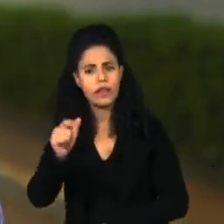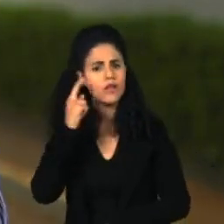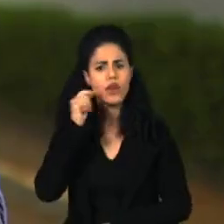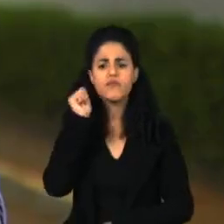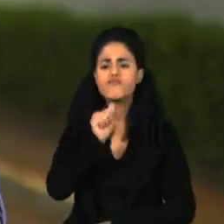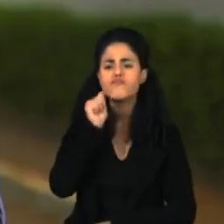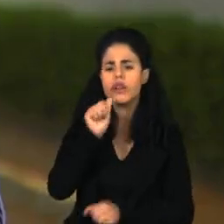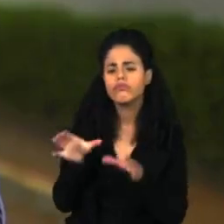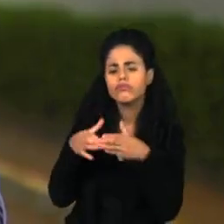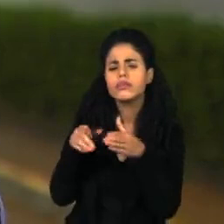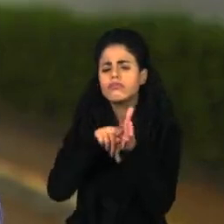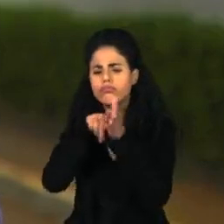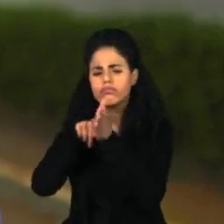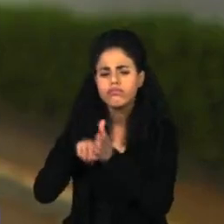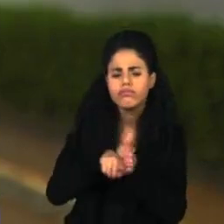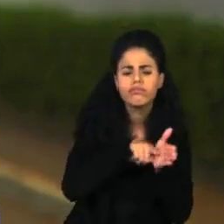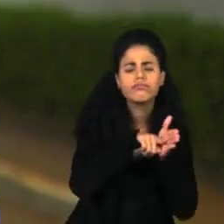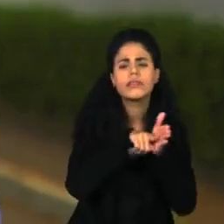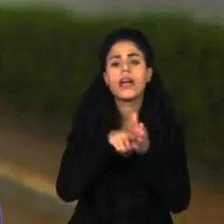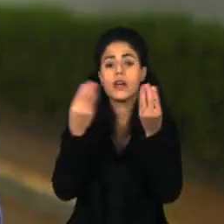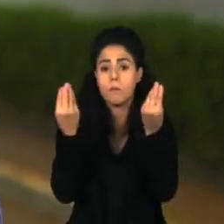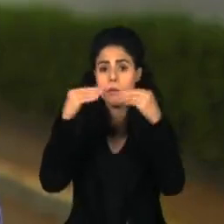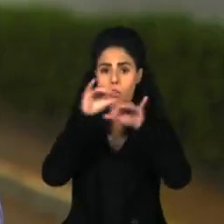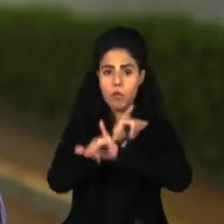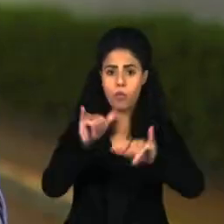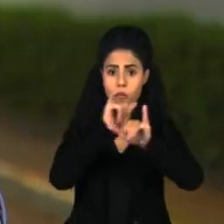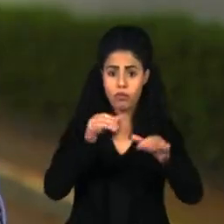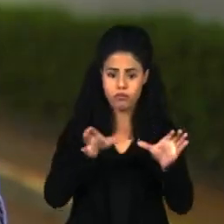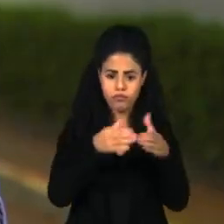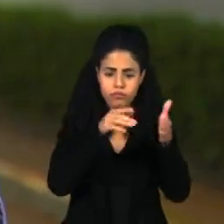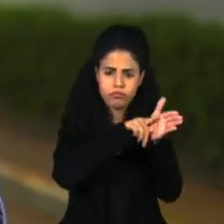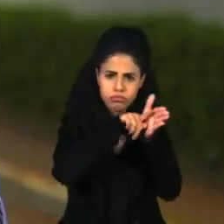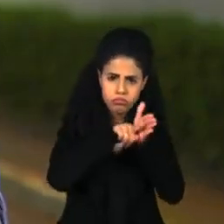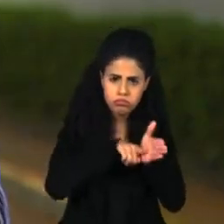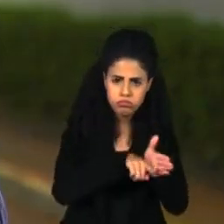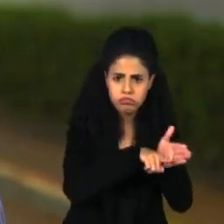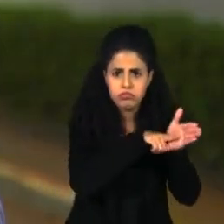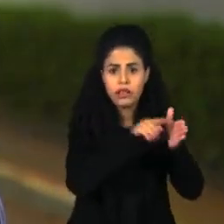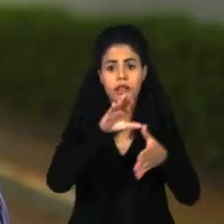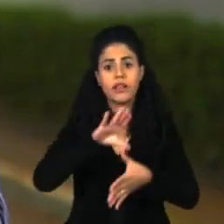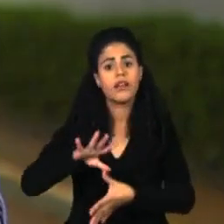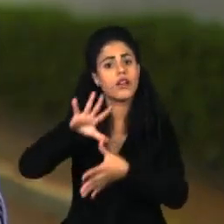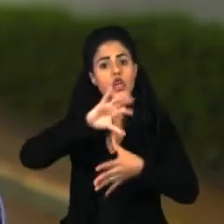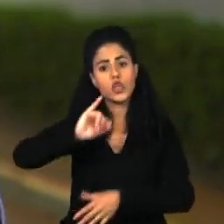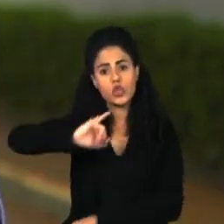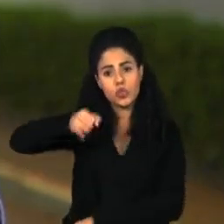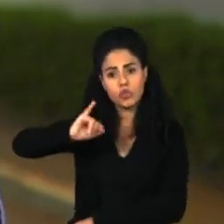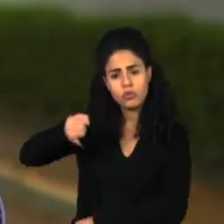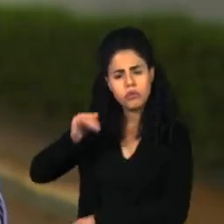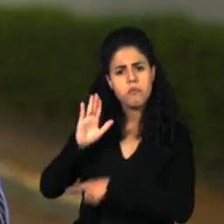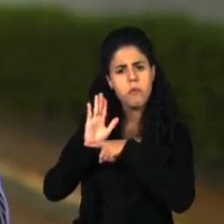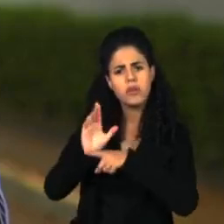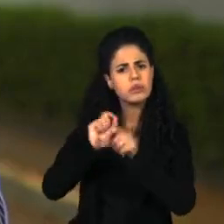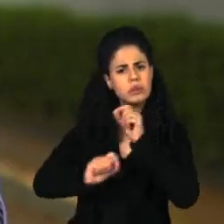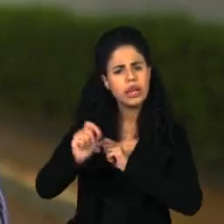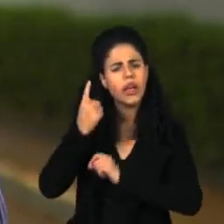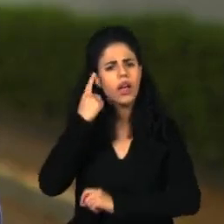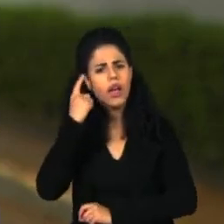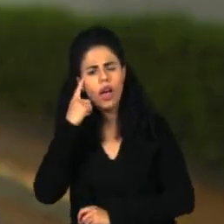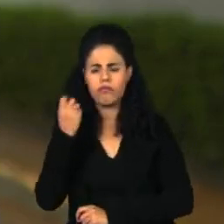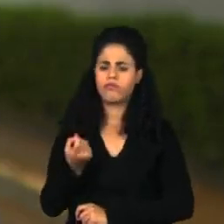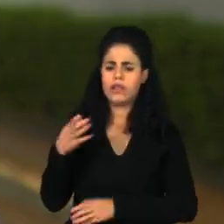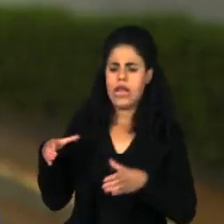mulheres. Um estudo que acaba de ser publicado por pesquisadores da indústria americana Johnson & Johnson, mostrou que elas são mais